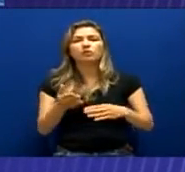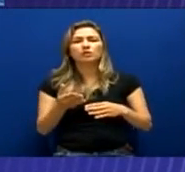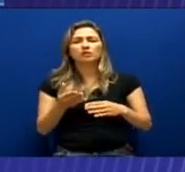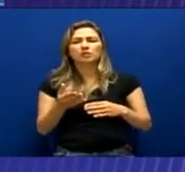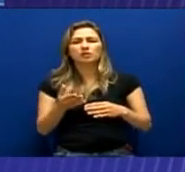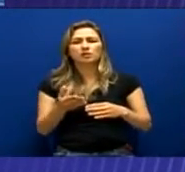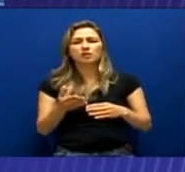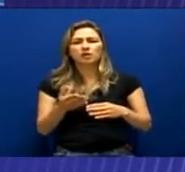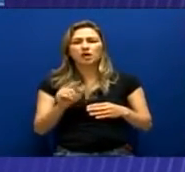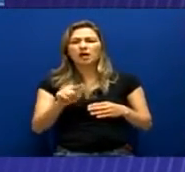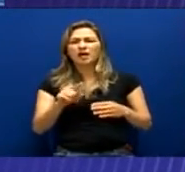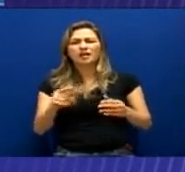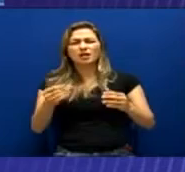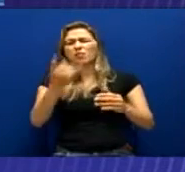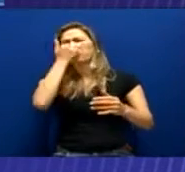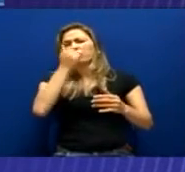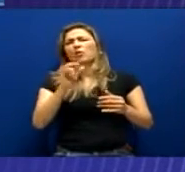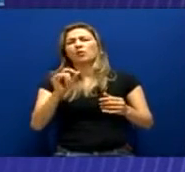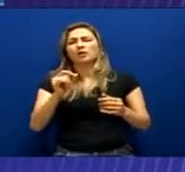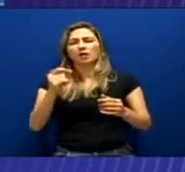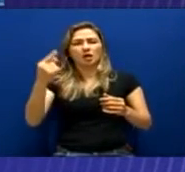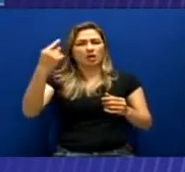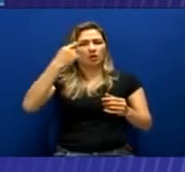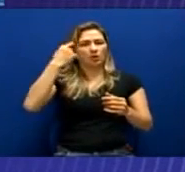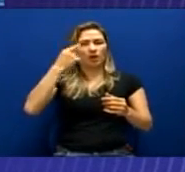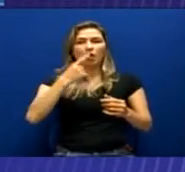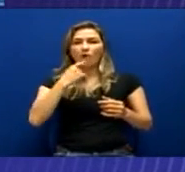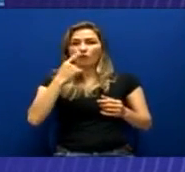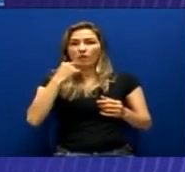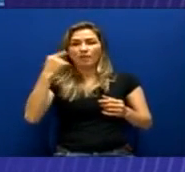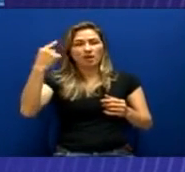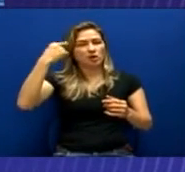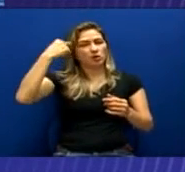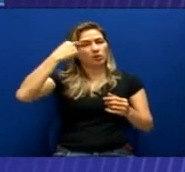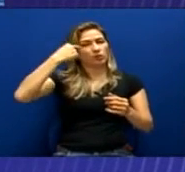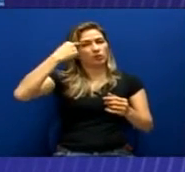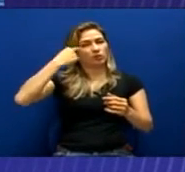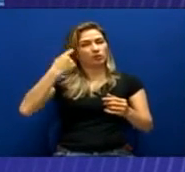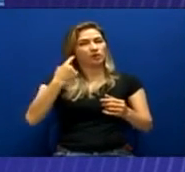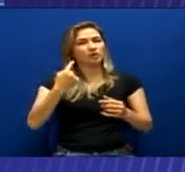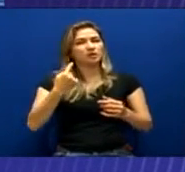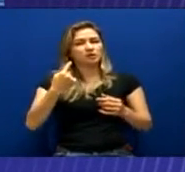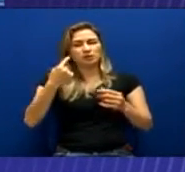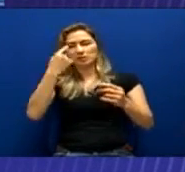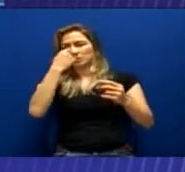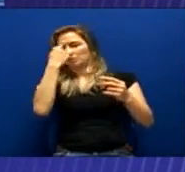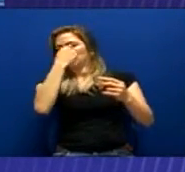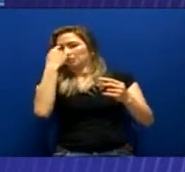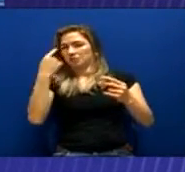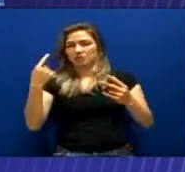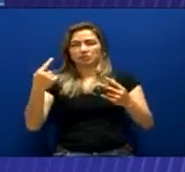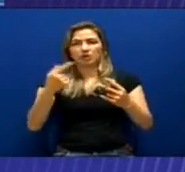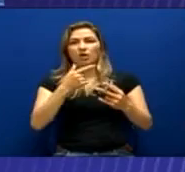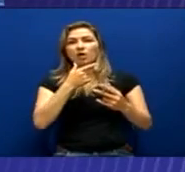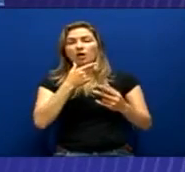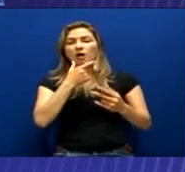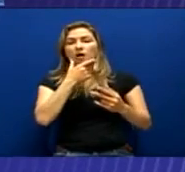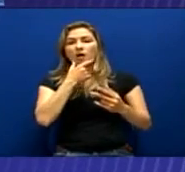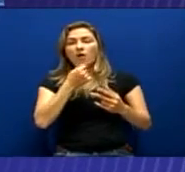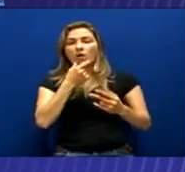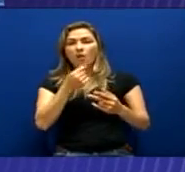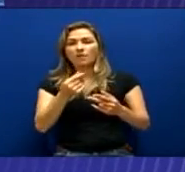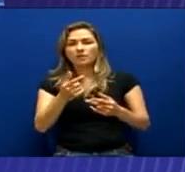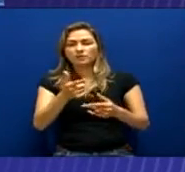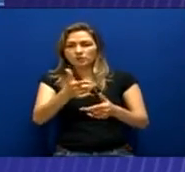conhecida como Maser, uma tecnologia que atravessa paredes e alcança o indivíduo, portanto, o atirador pode estar,